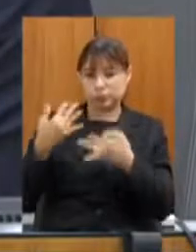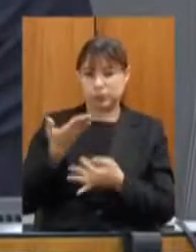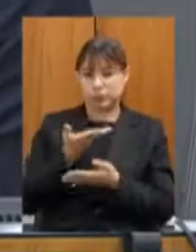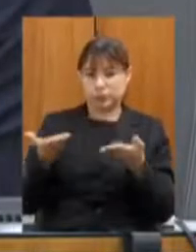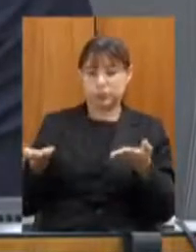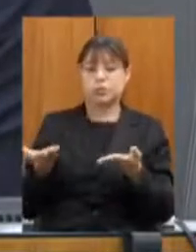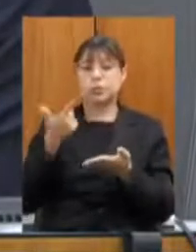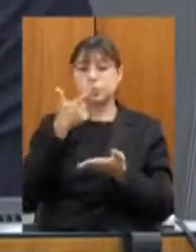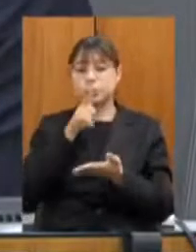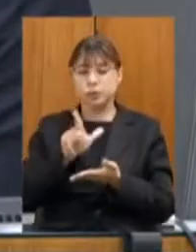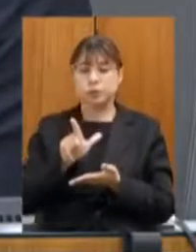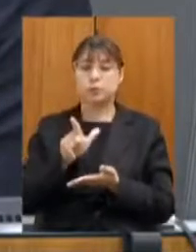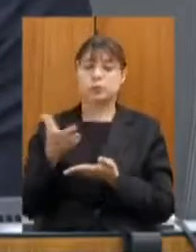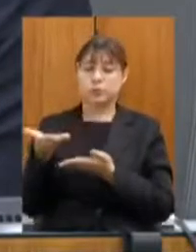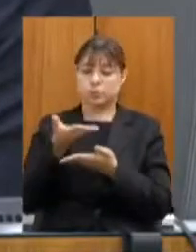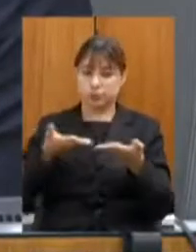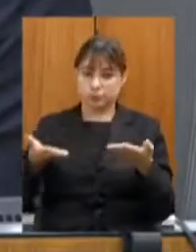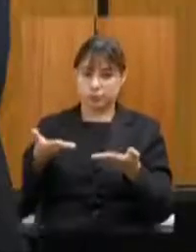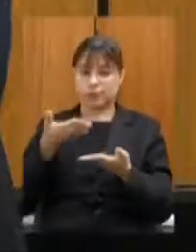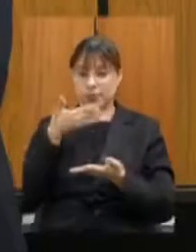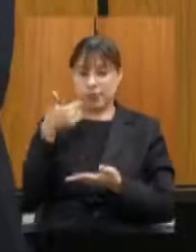seja feita da melhor forma possível